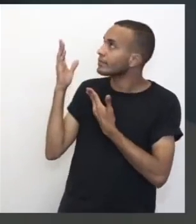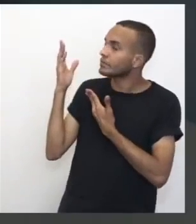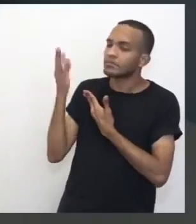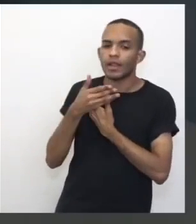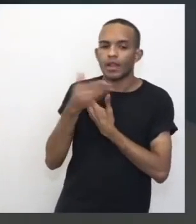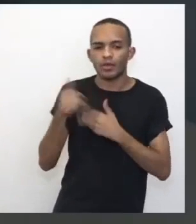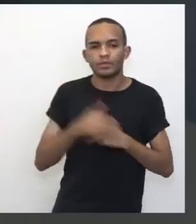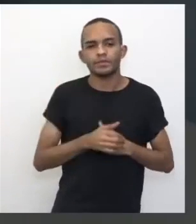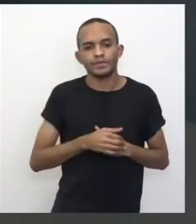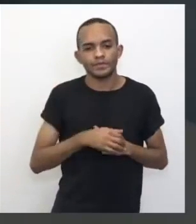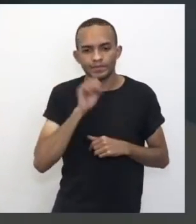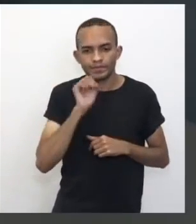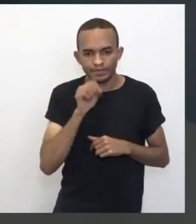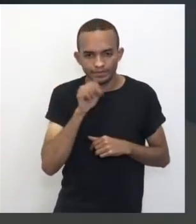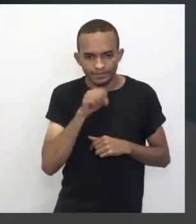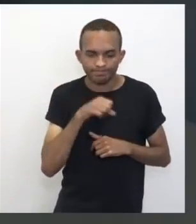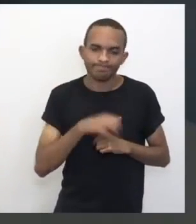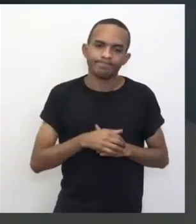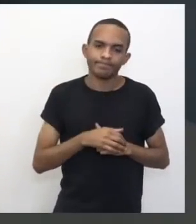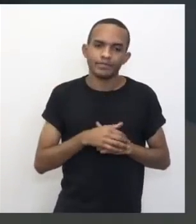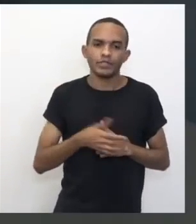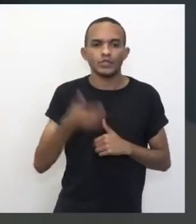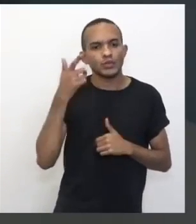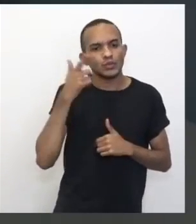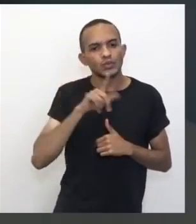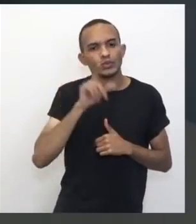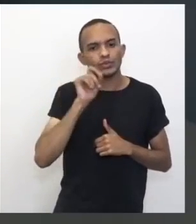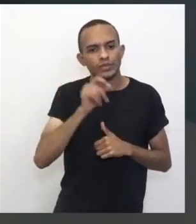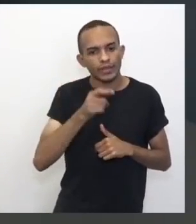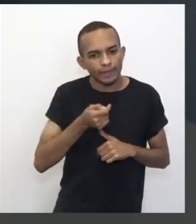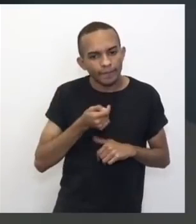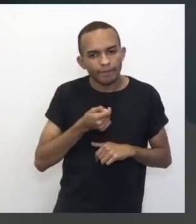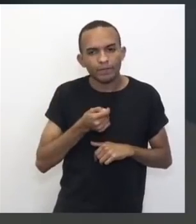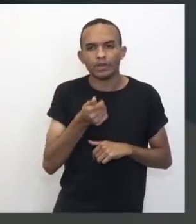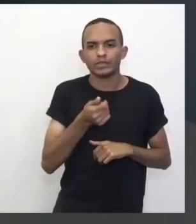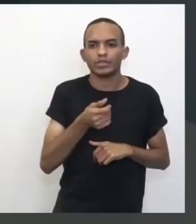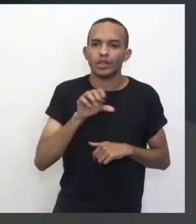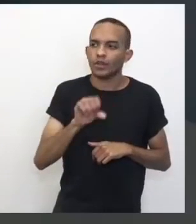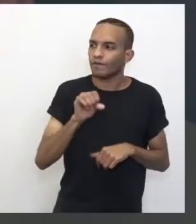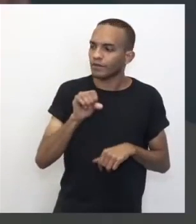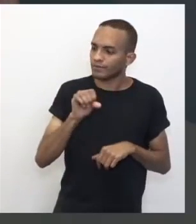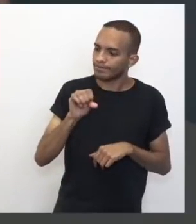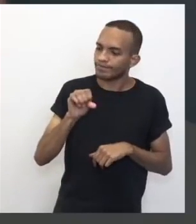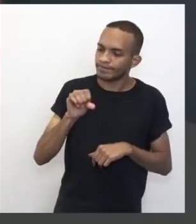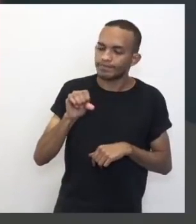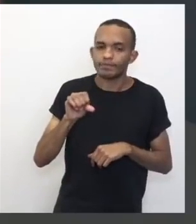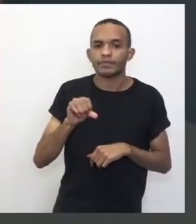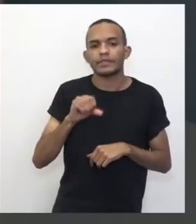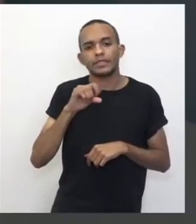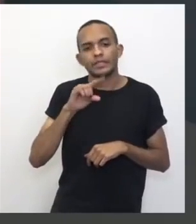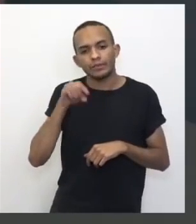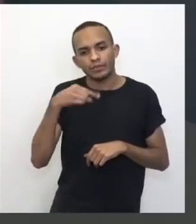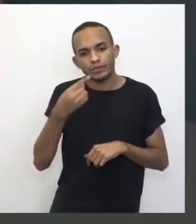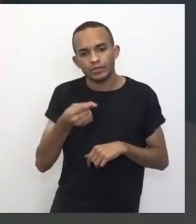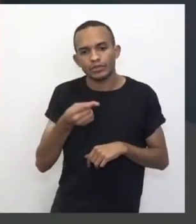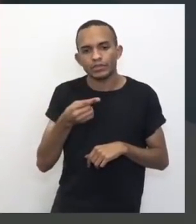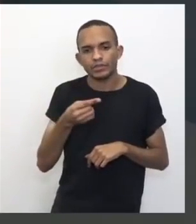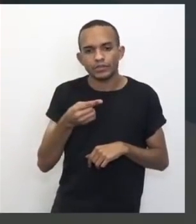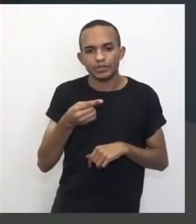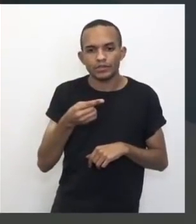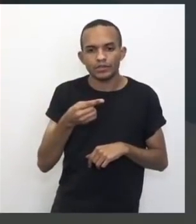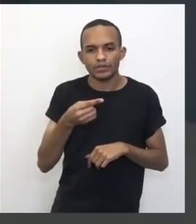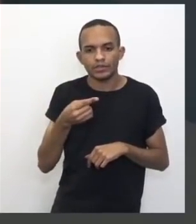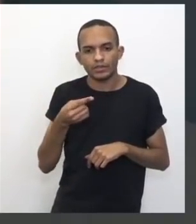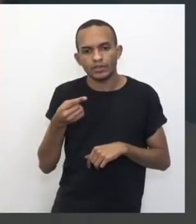tá melhor. Assim tá melhor, ó. Então, aqui eu consigo aproximadamente 9 horas. E aí, conforme o passar do